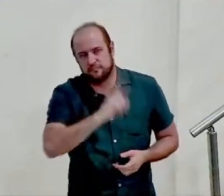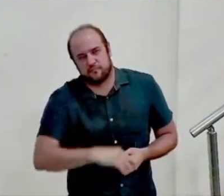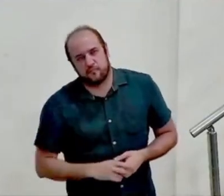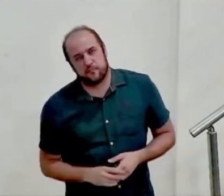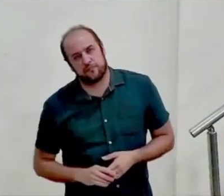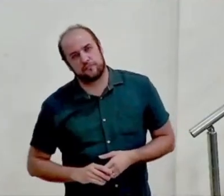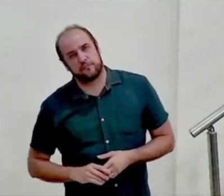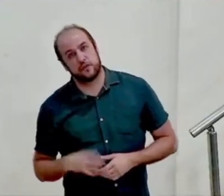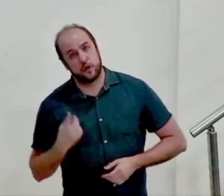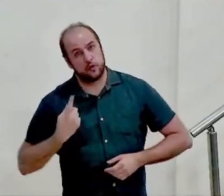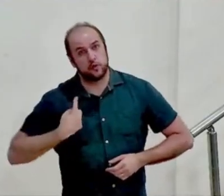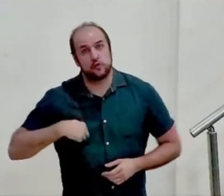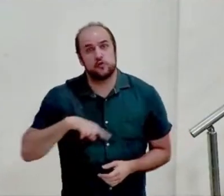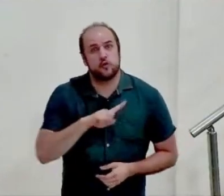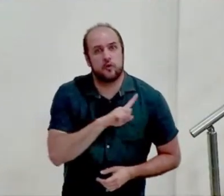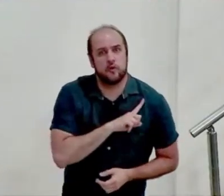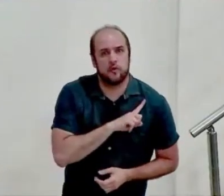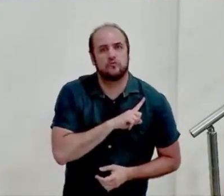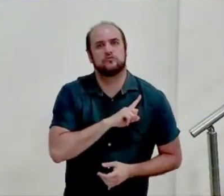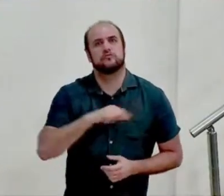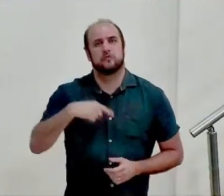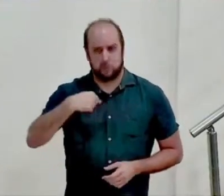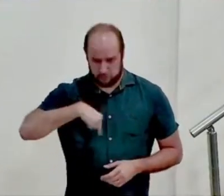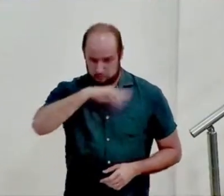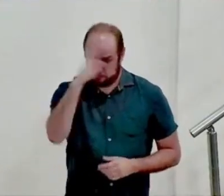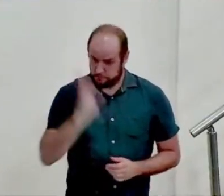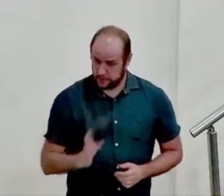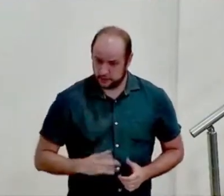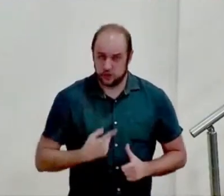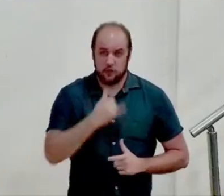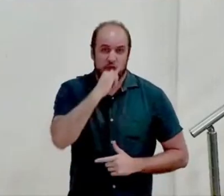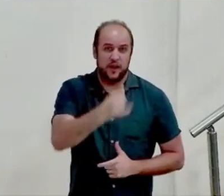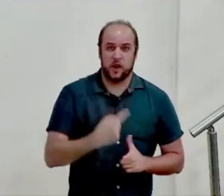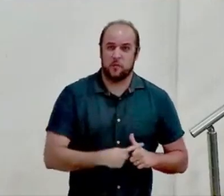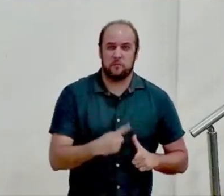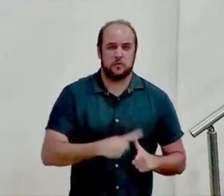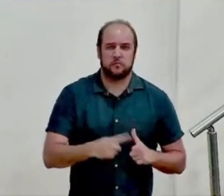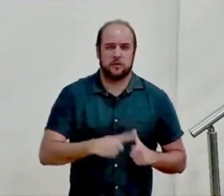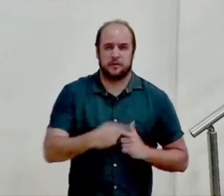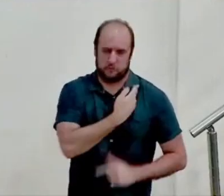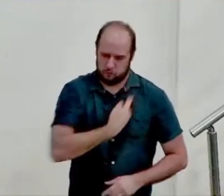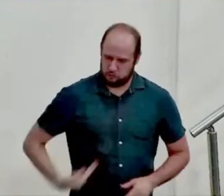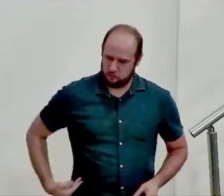nós como cidadãos brasileiros não podemos dizer que o nosso problema está naqueles que nos governam